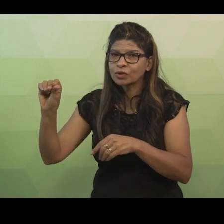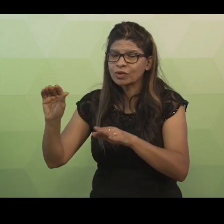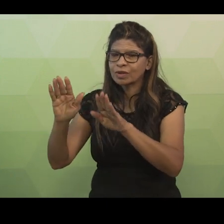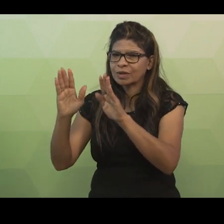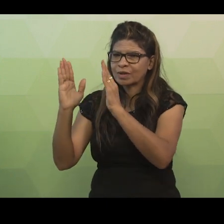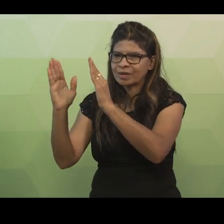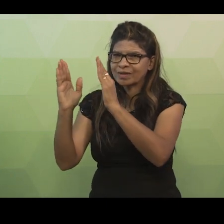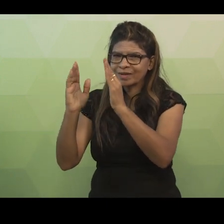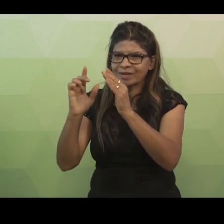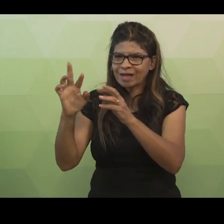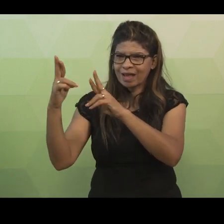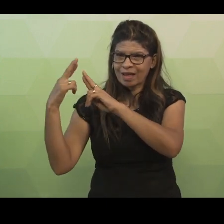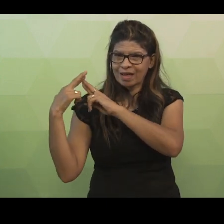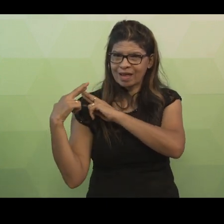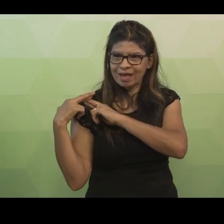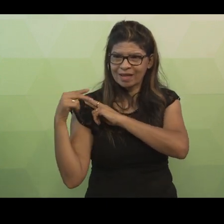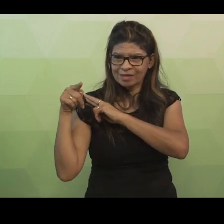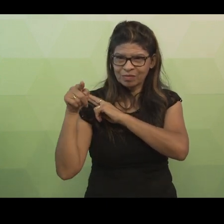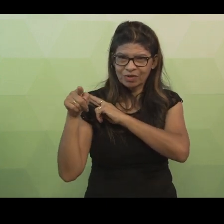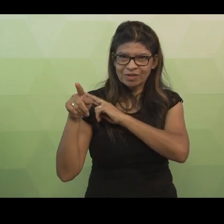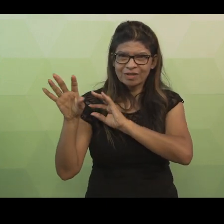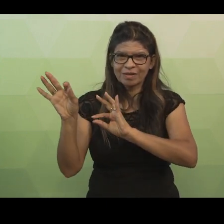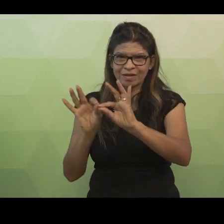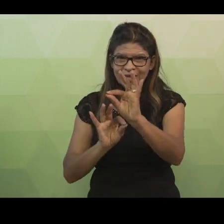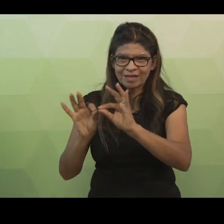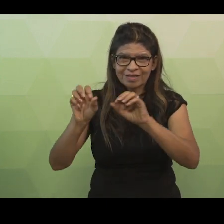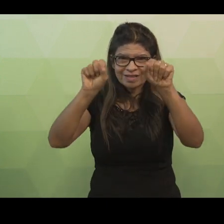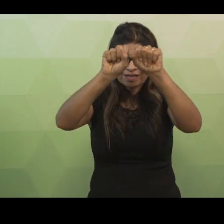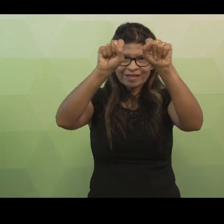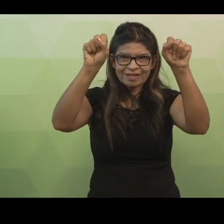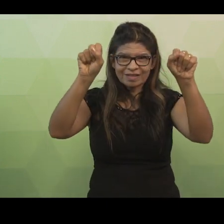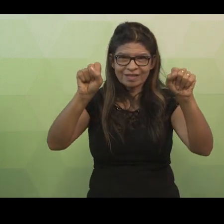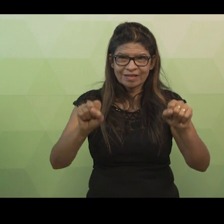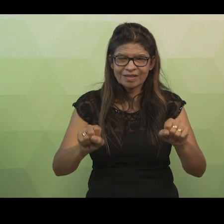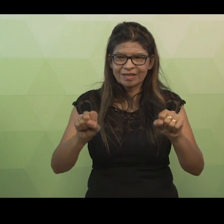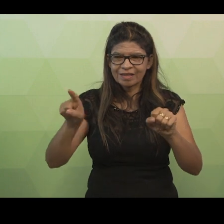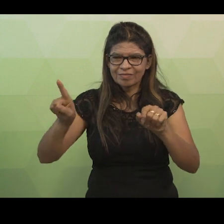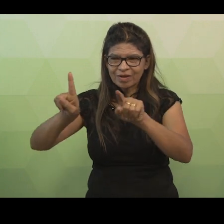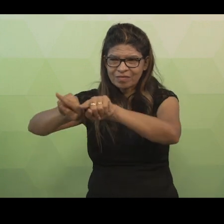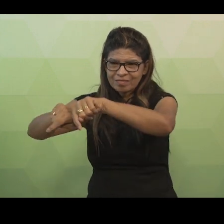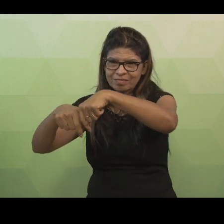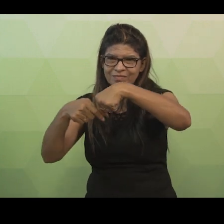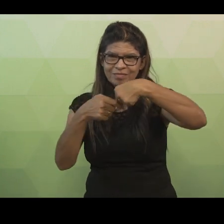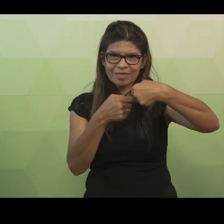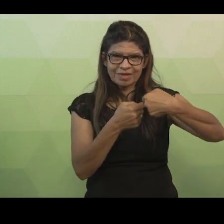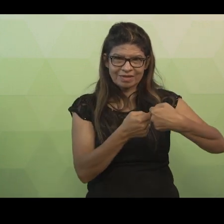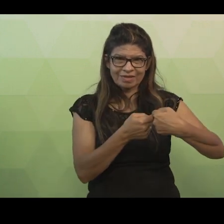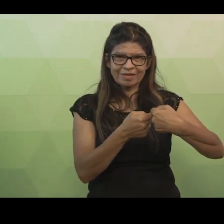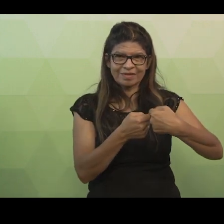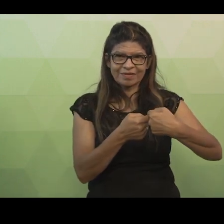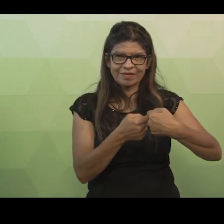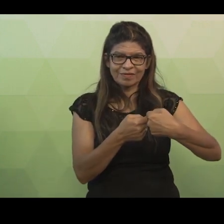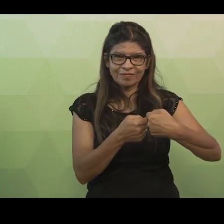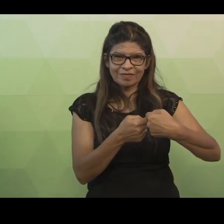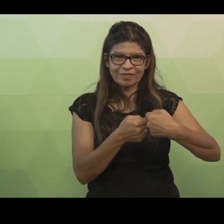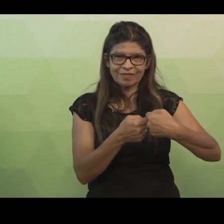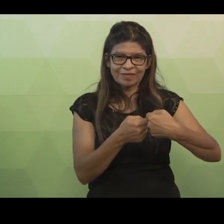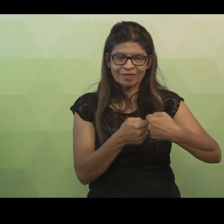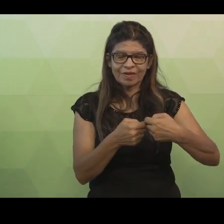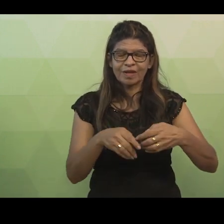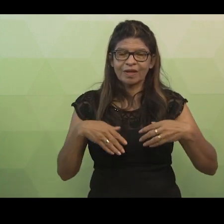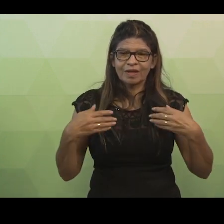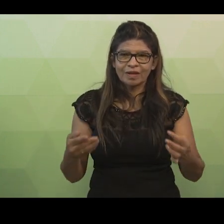que será responsável por acessar o sistema e realizar o empréstimo. Desta forma,